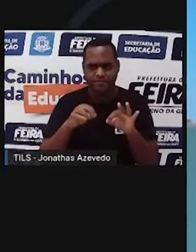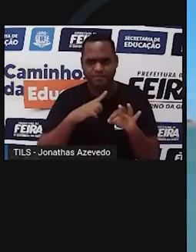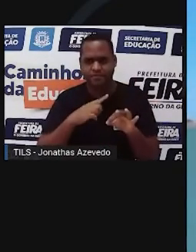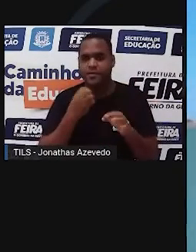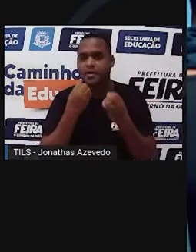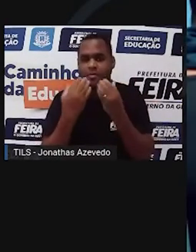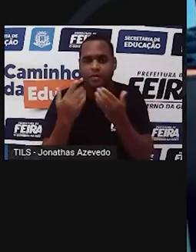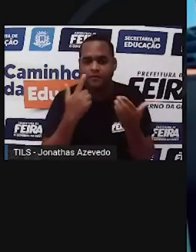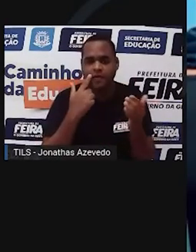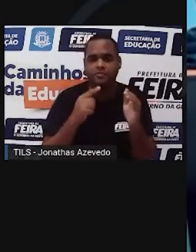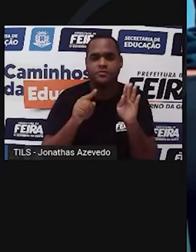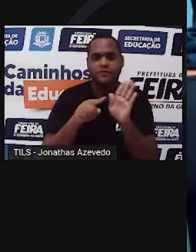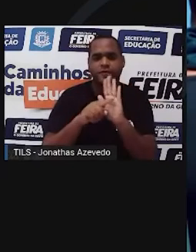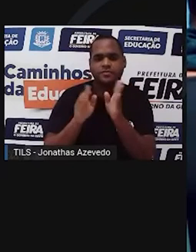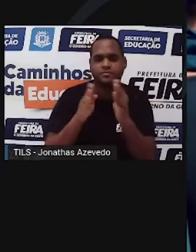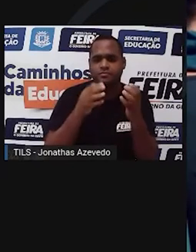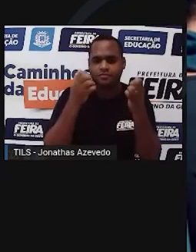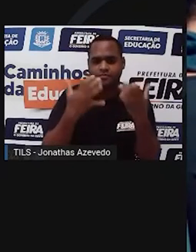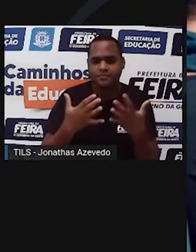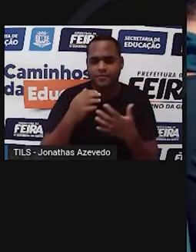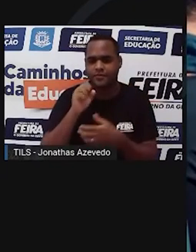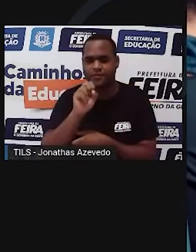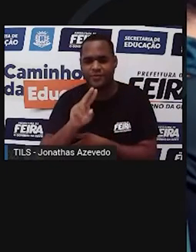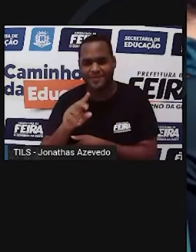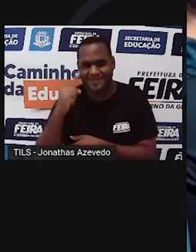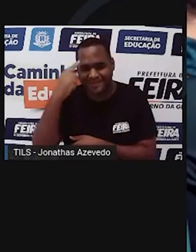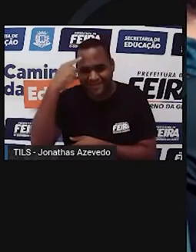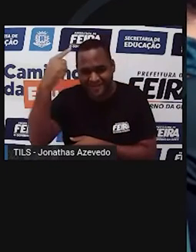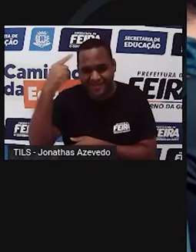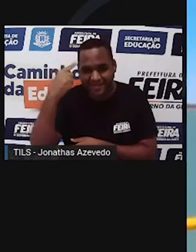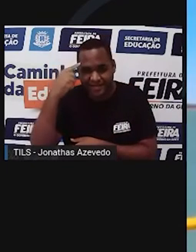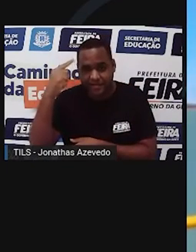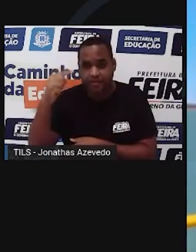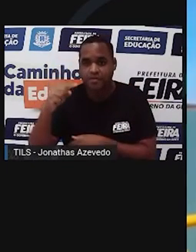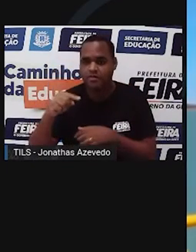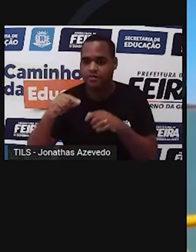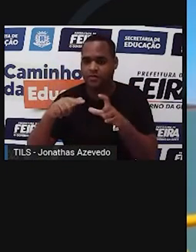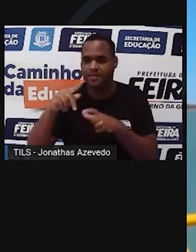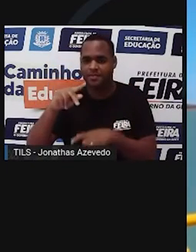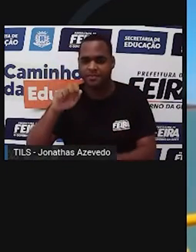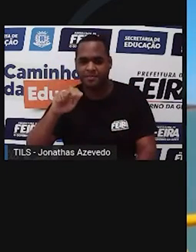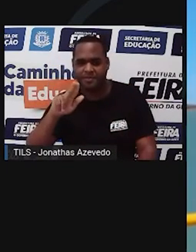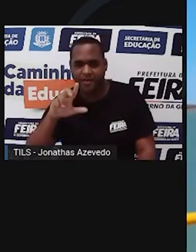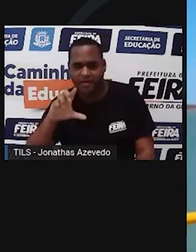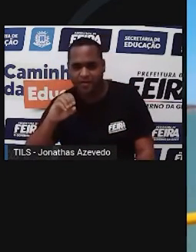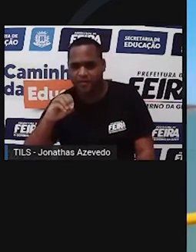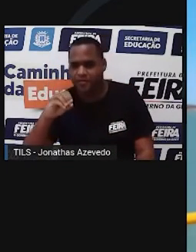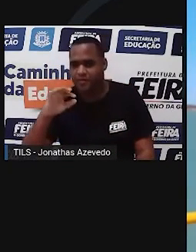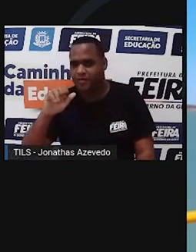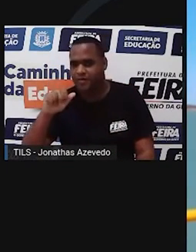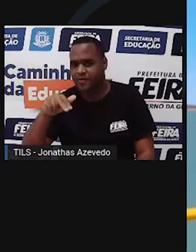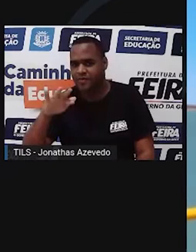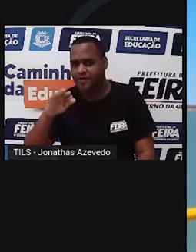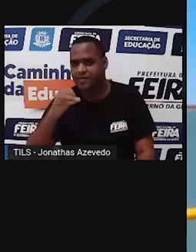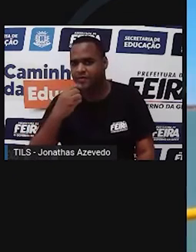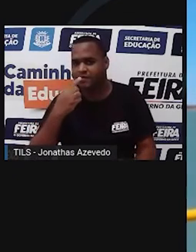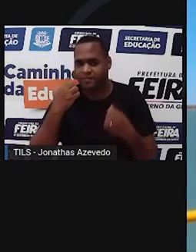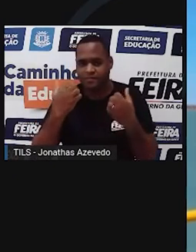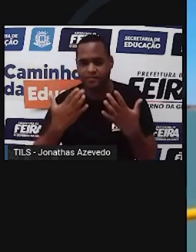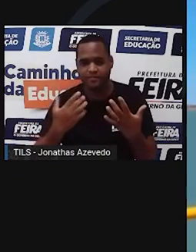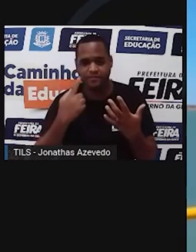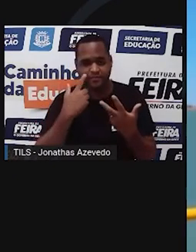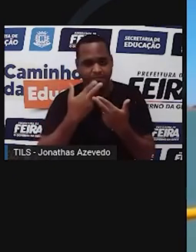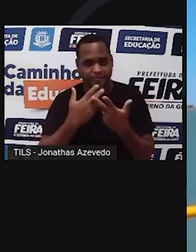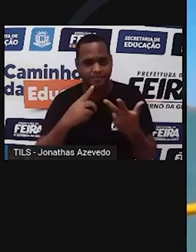Sobradinho. Quem não se lembra da canção de Sá, Rodrigues, Guarabira? O homem chega, já desfaz a natureza, tira a